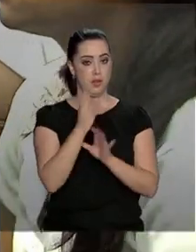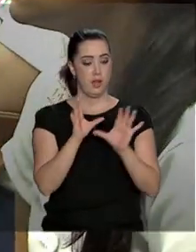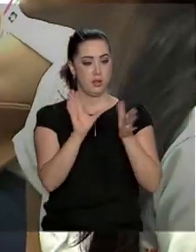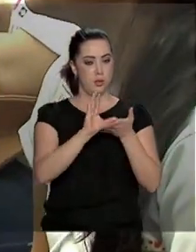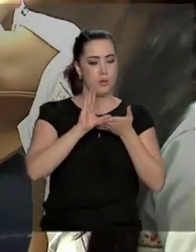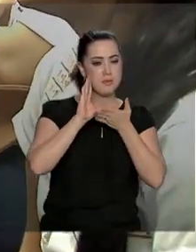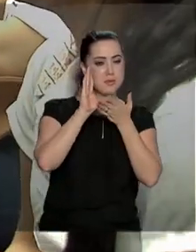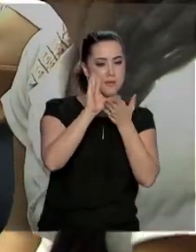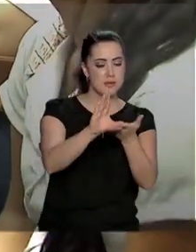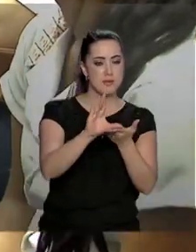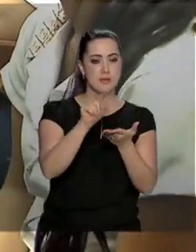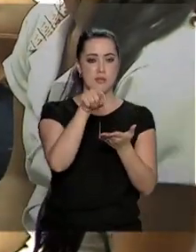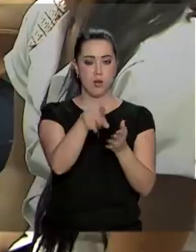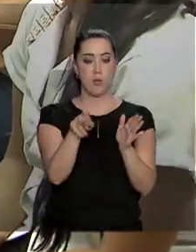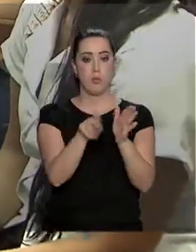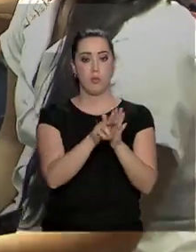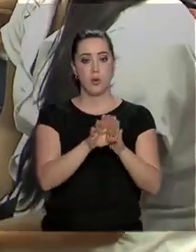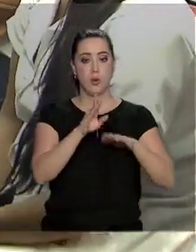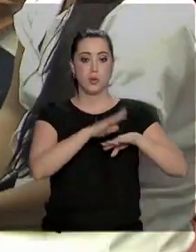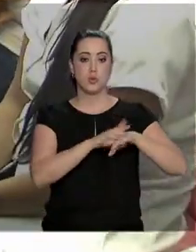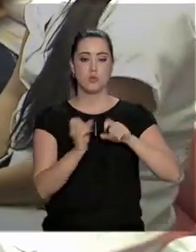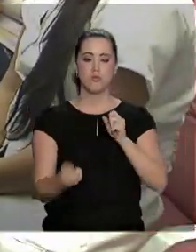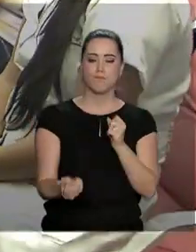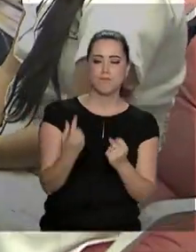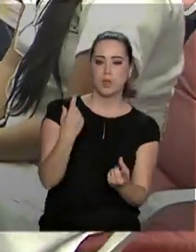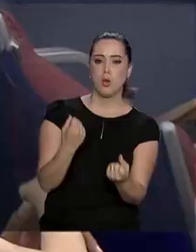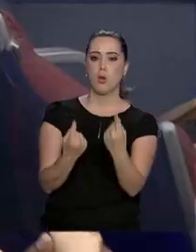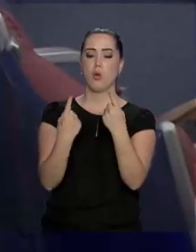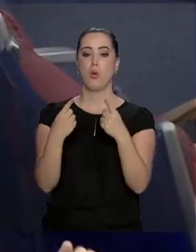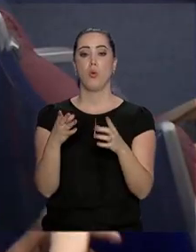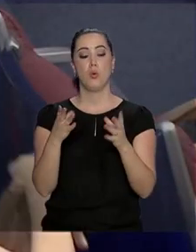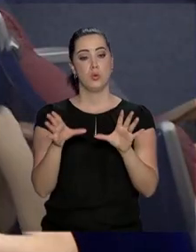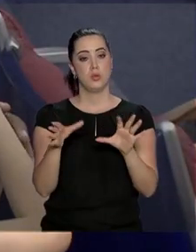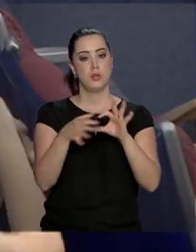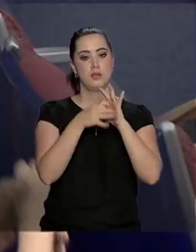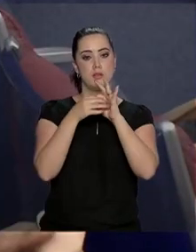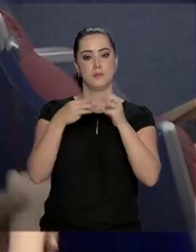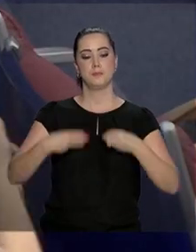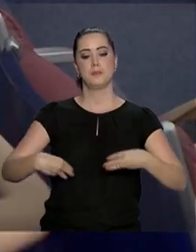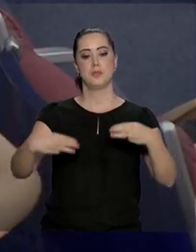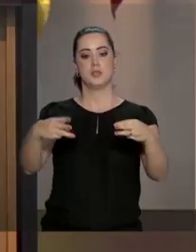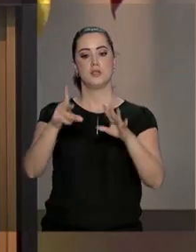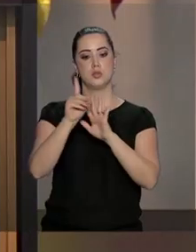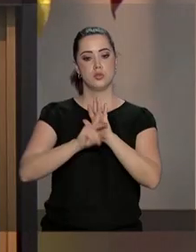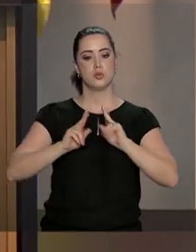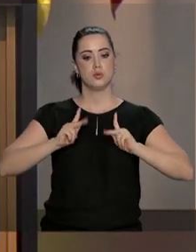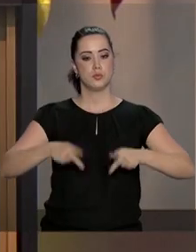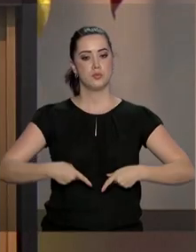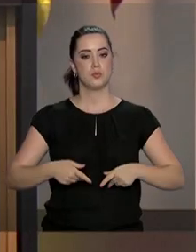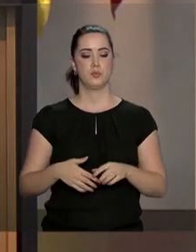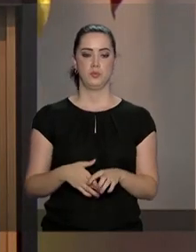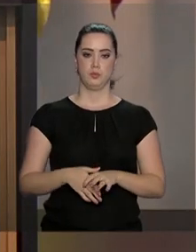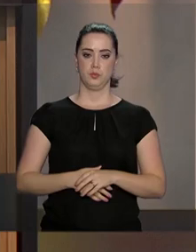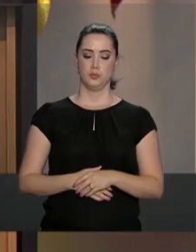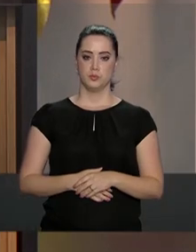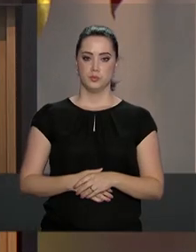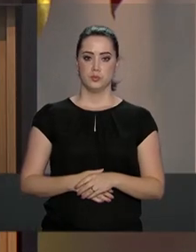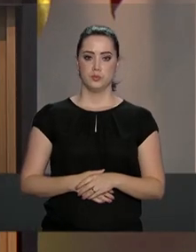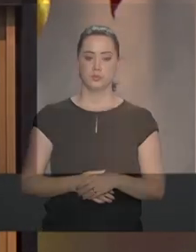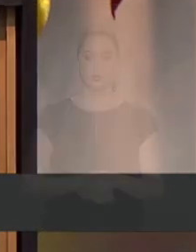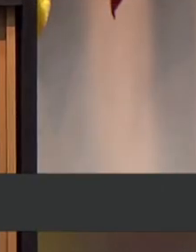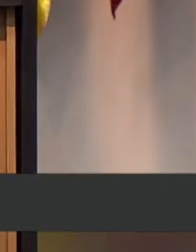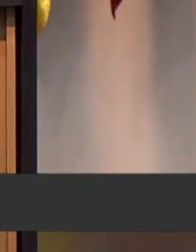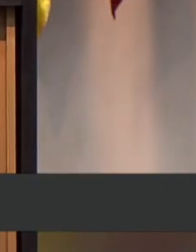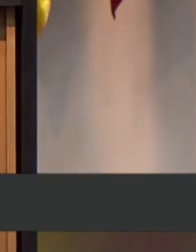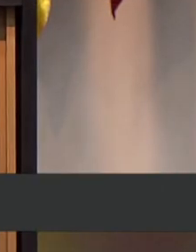ligada ao Ministério da Mulher, da Família e dos Direitos Humanos, para tratar do assunto. Essa coordenação vai trabalhar a partir de